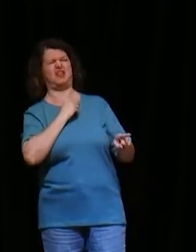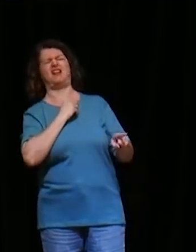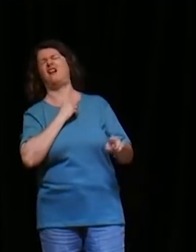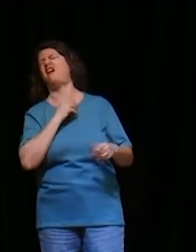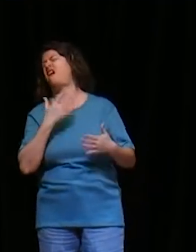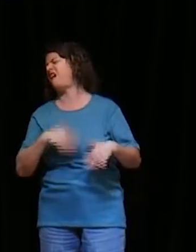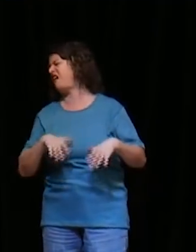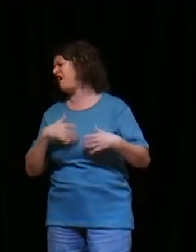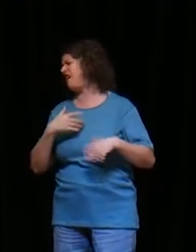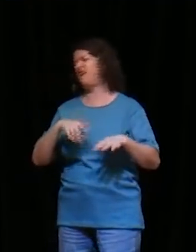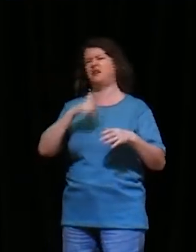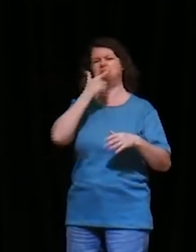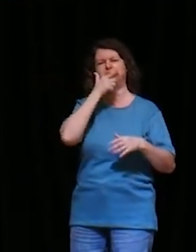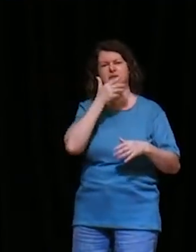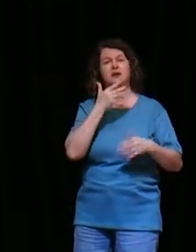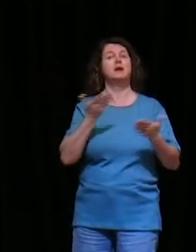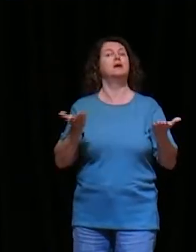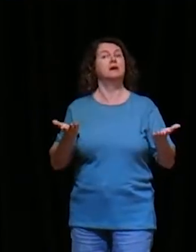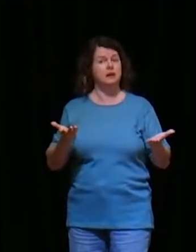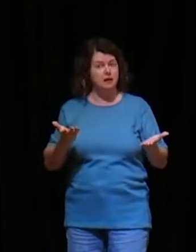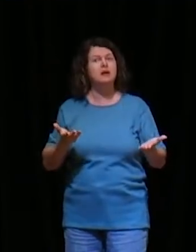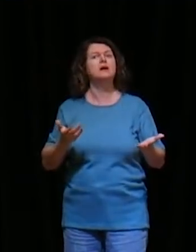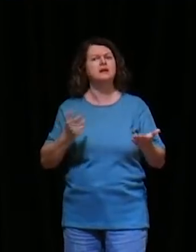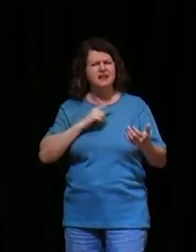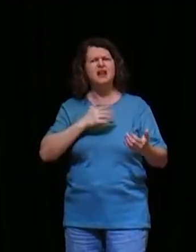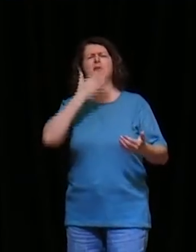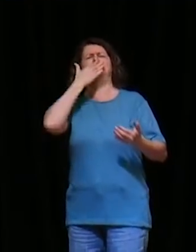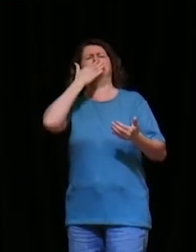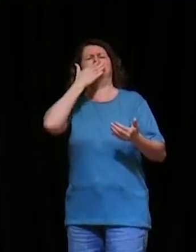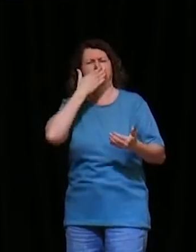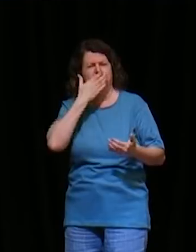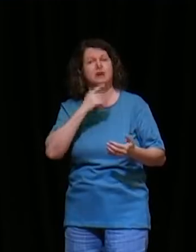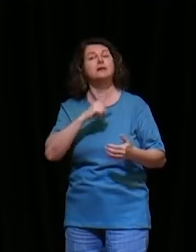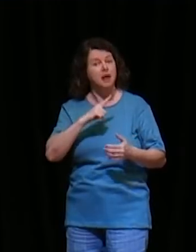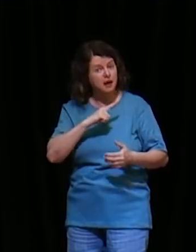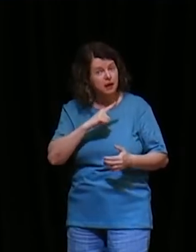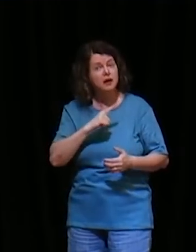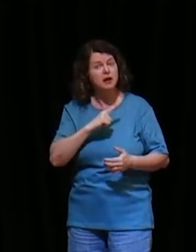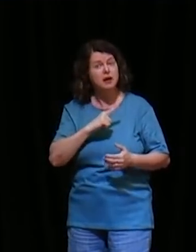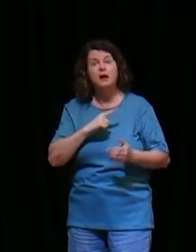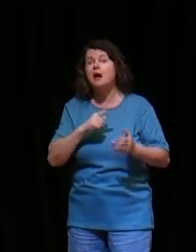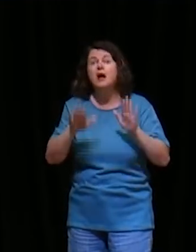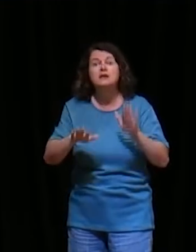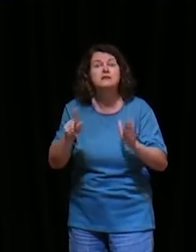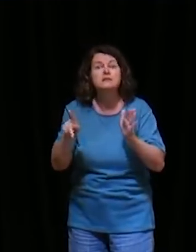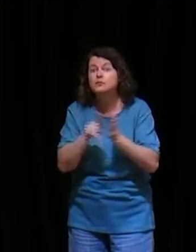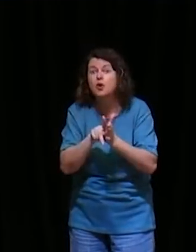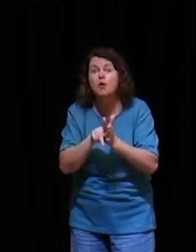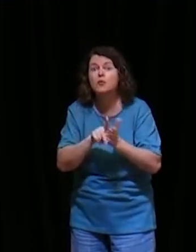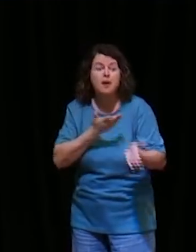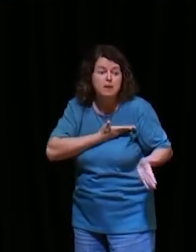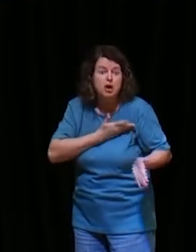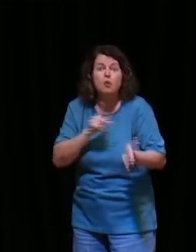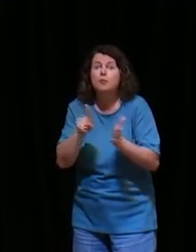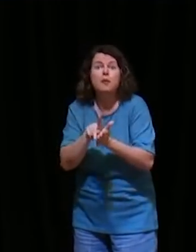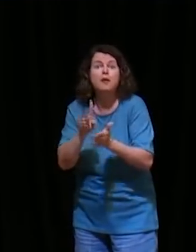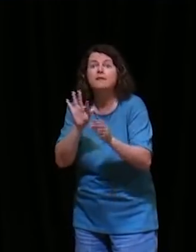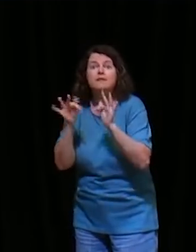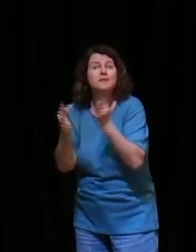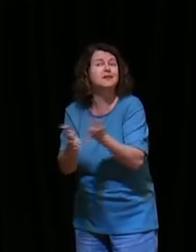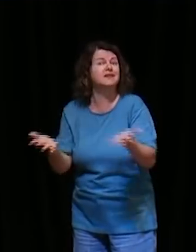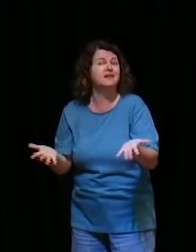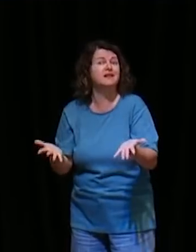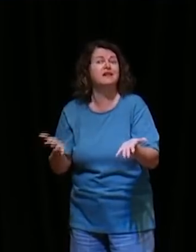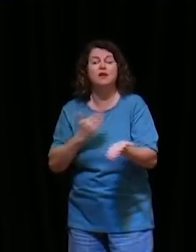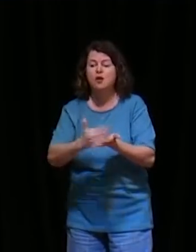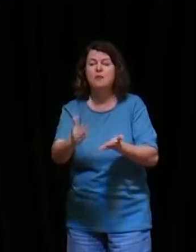Deus não vai te ouvir, gente, essa zombaria, ela começa a impregnar o nosso coração de medo, a gente